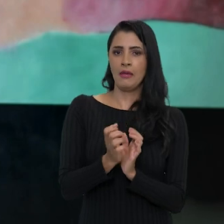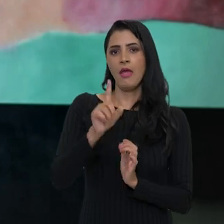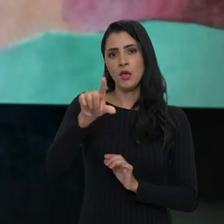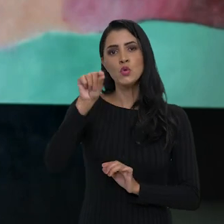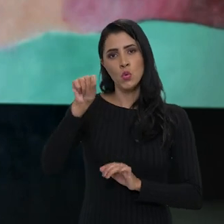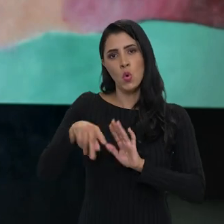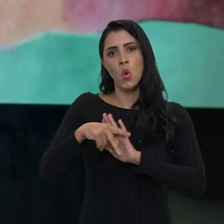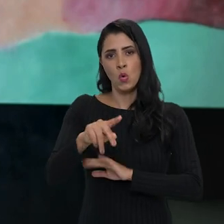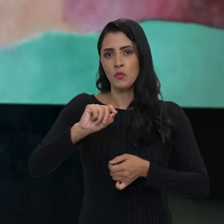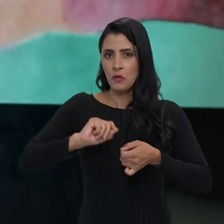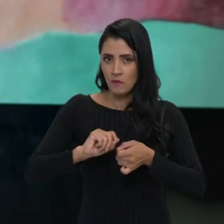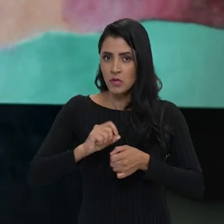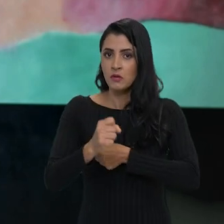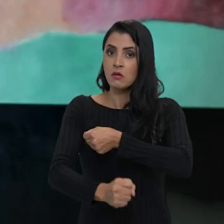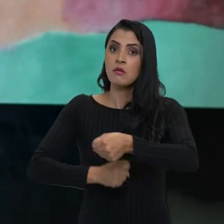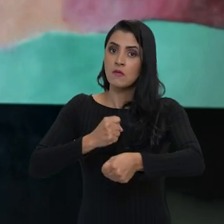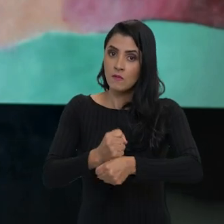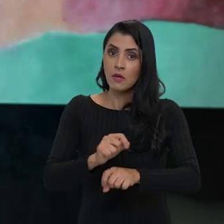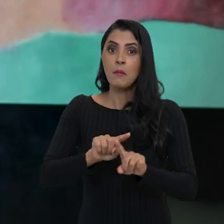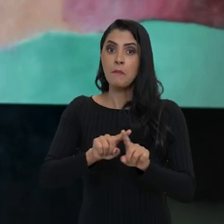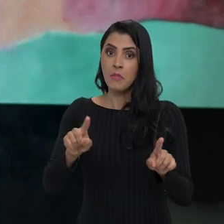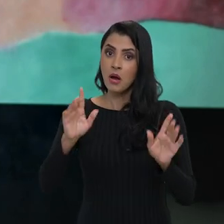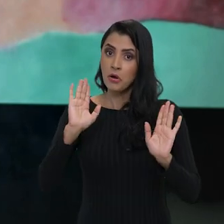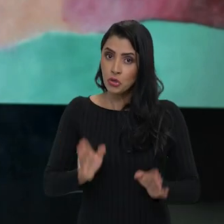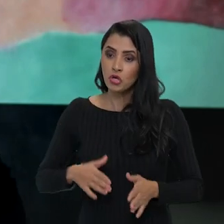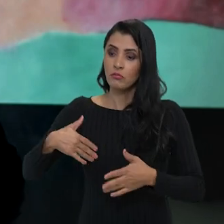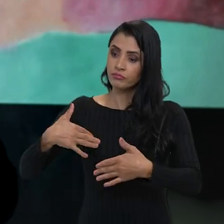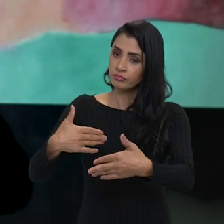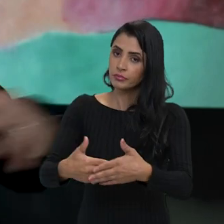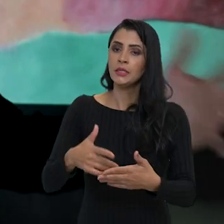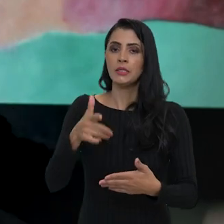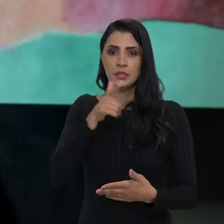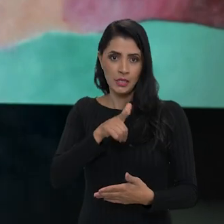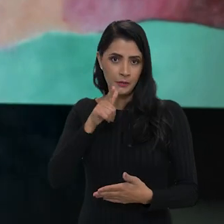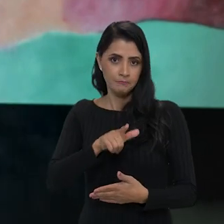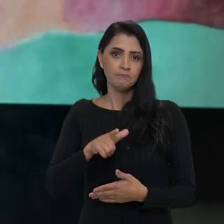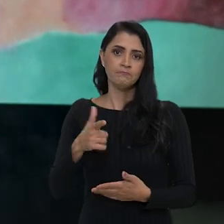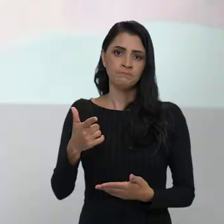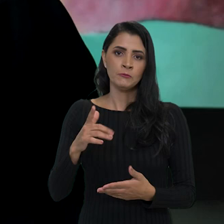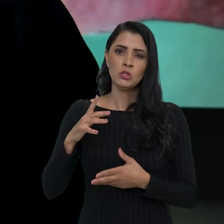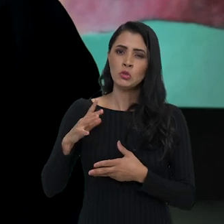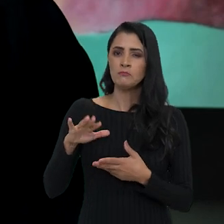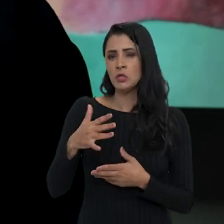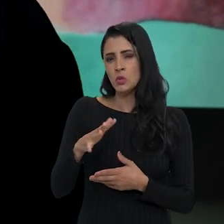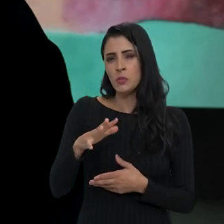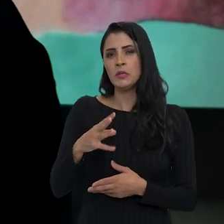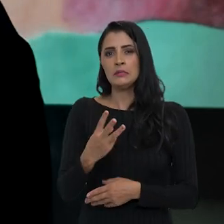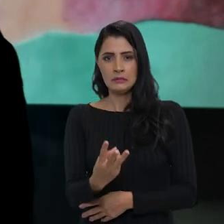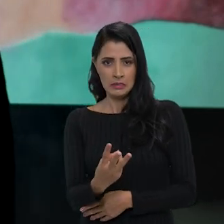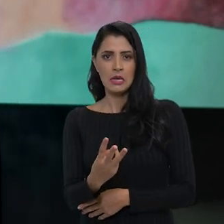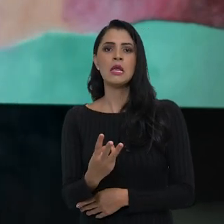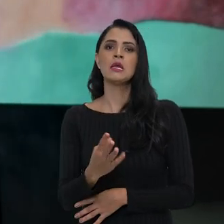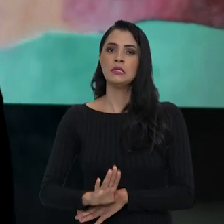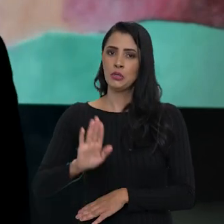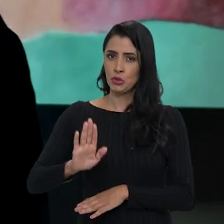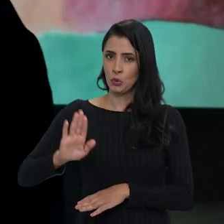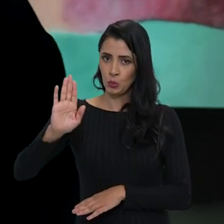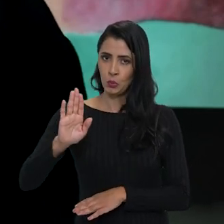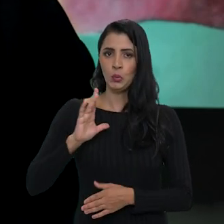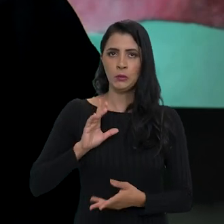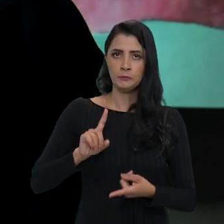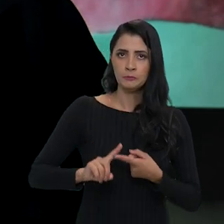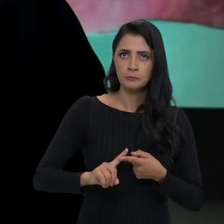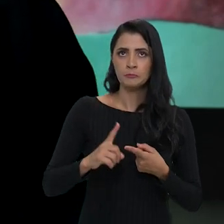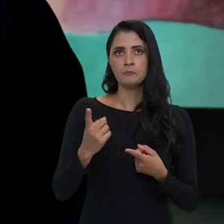escolha que vai ser feita só no ano que vem, mas que tem todo o processo de construção. São três candidaturas,